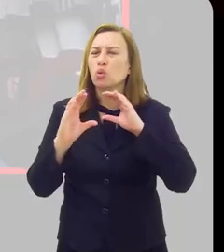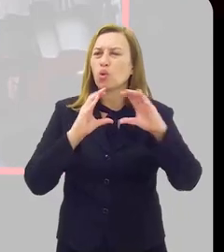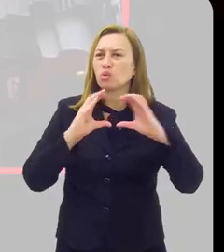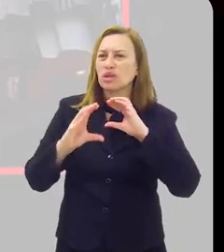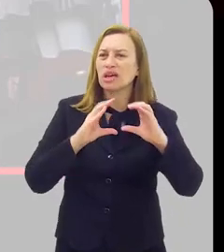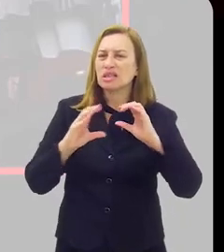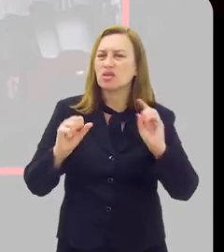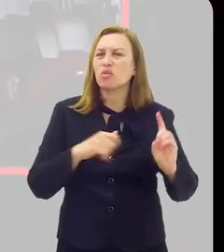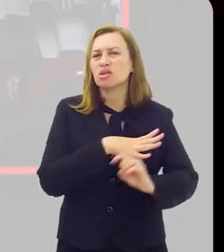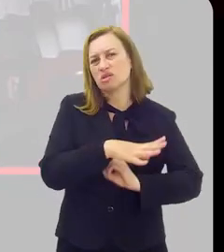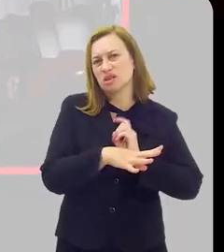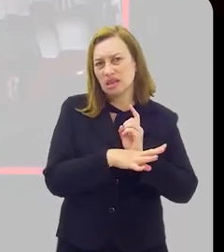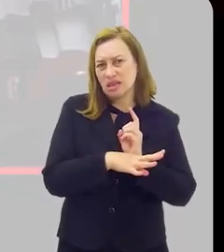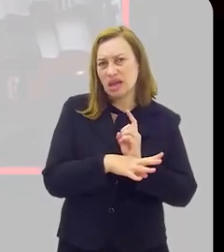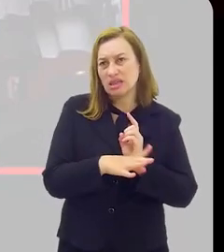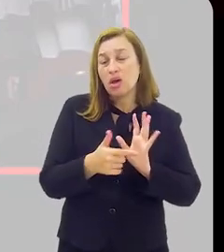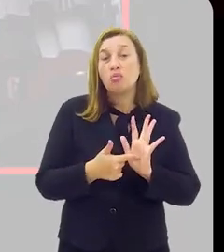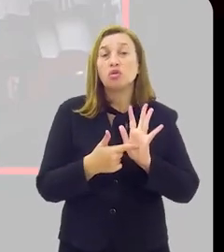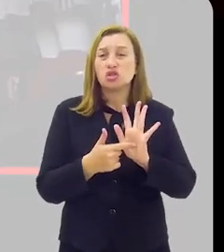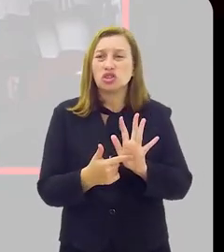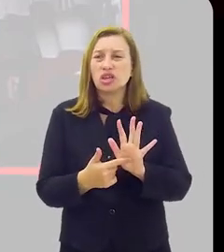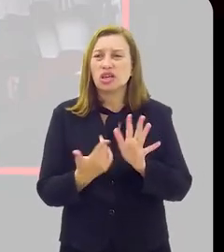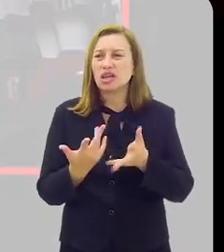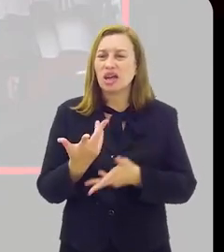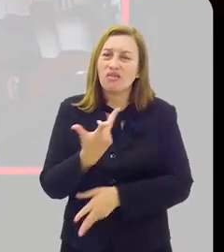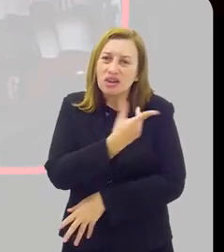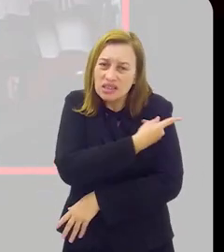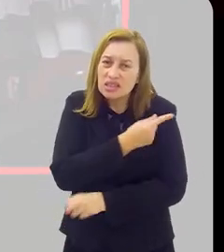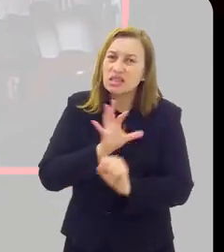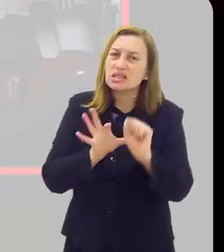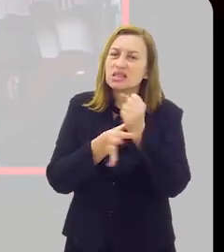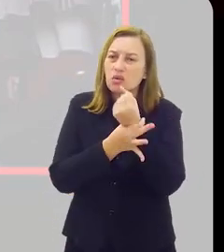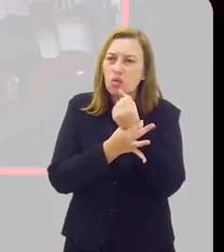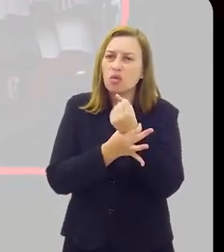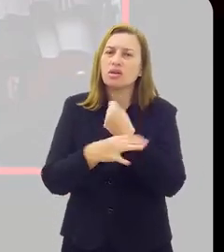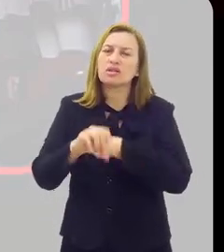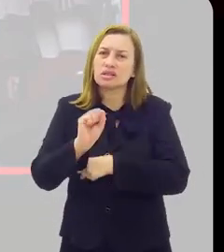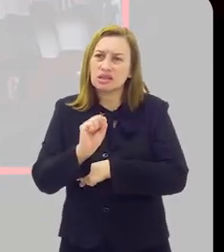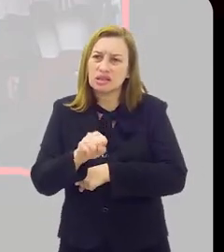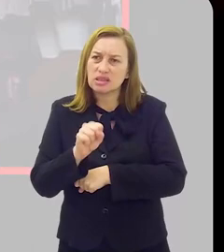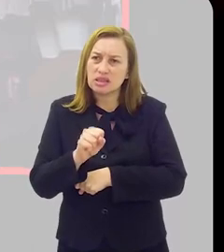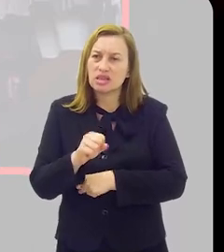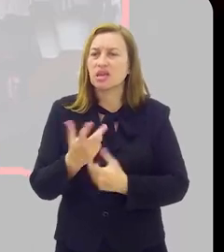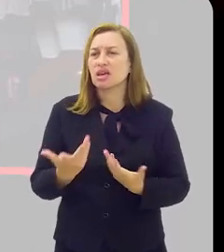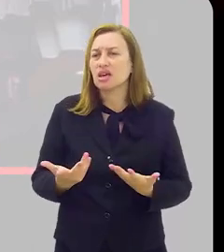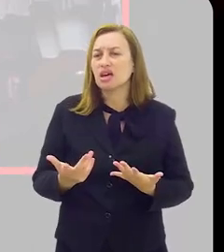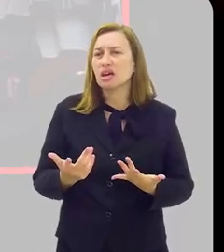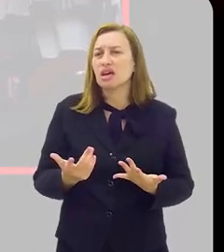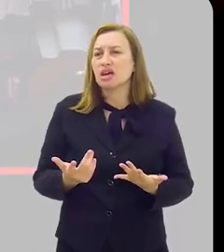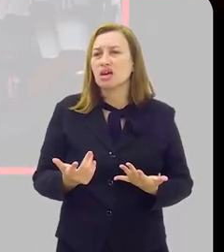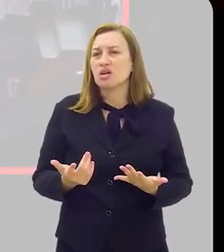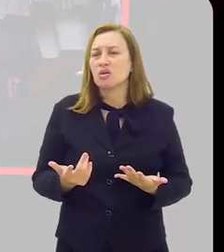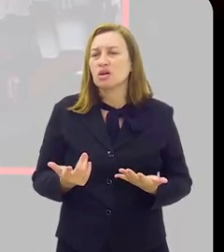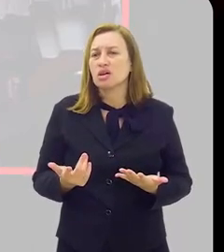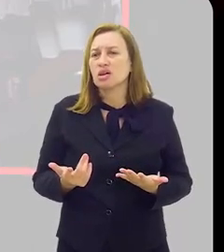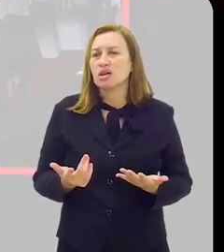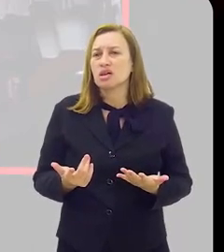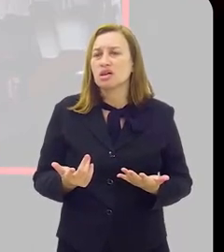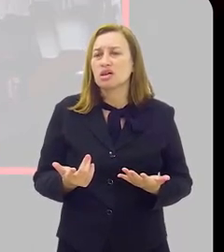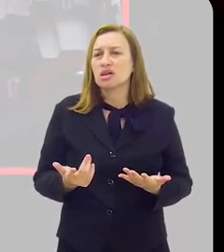comunicação efetiva com a sociedade, né? De que a vacina é segura, de que esses eventos adversos,